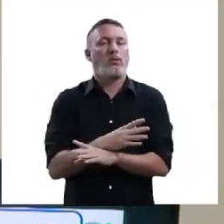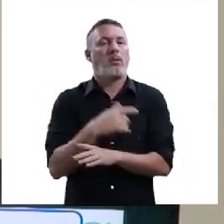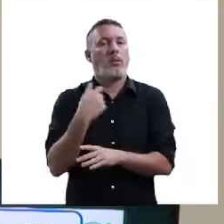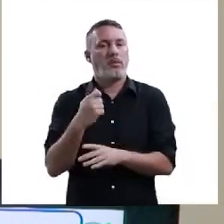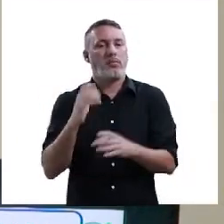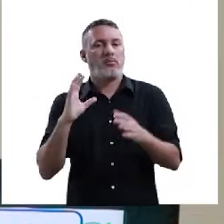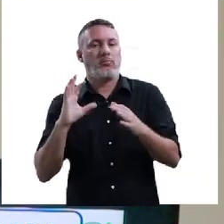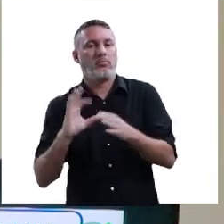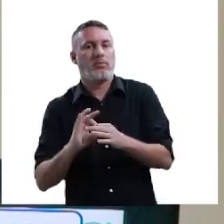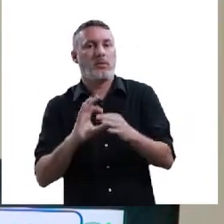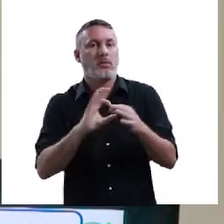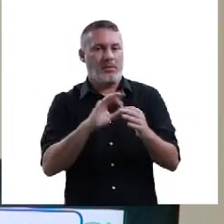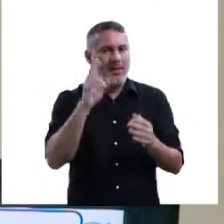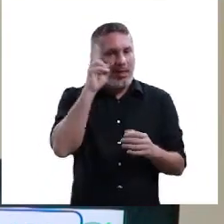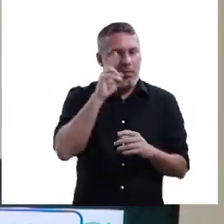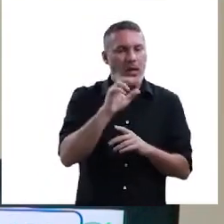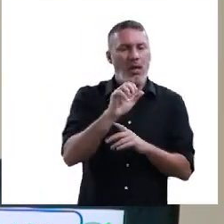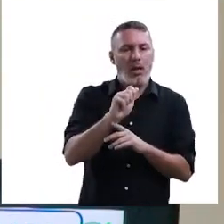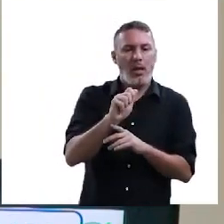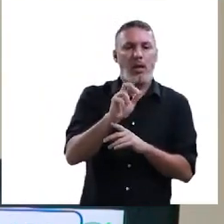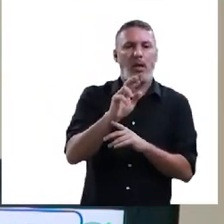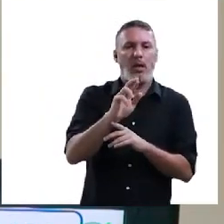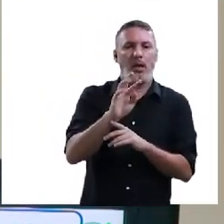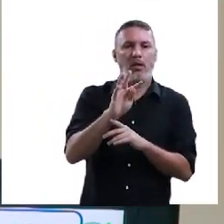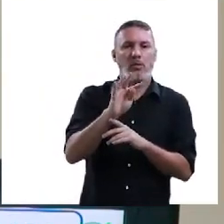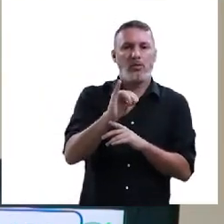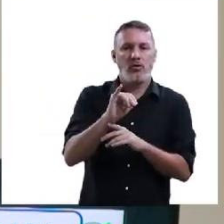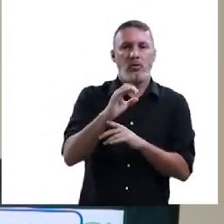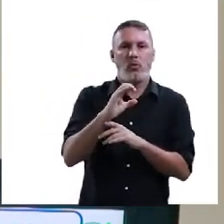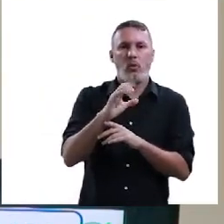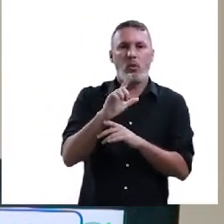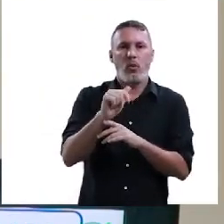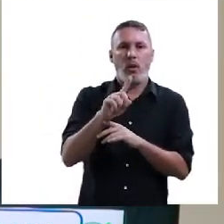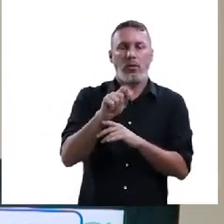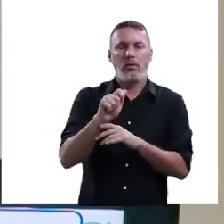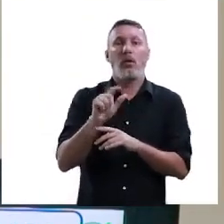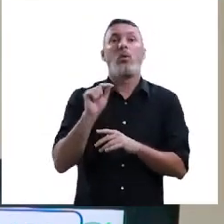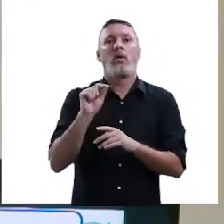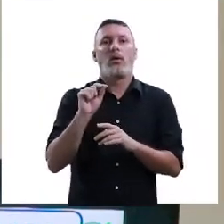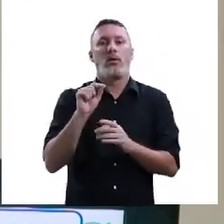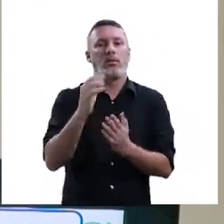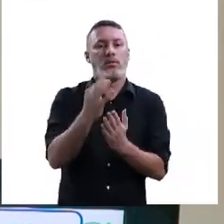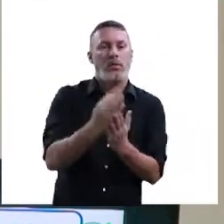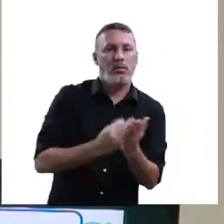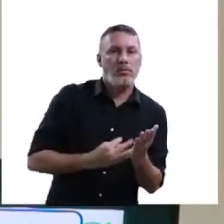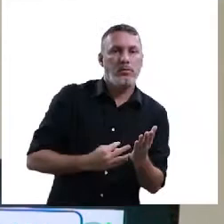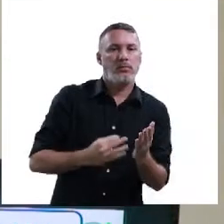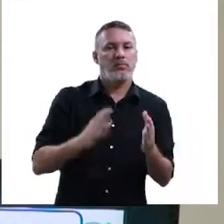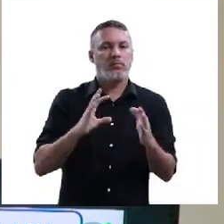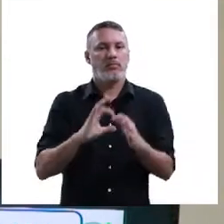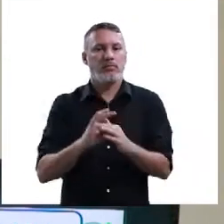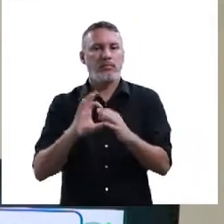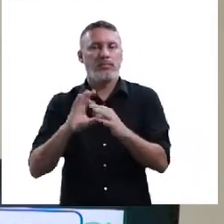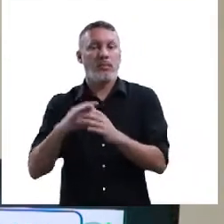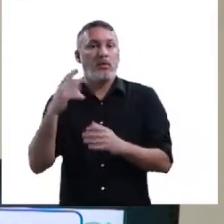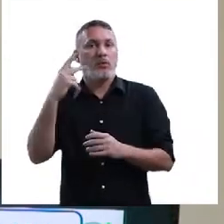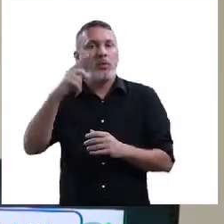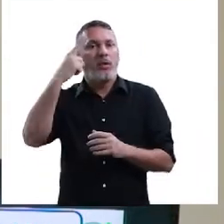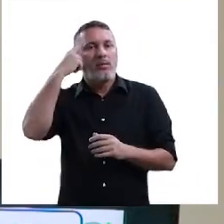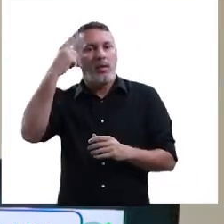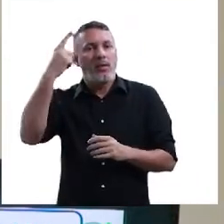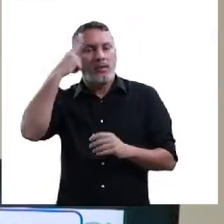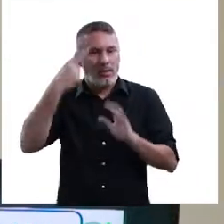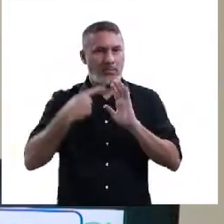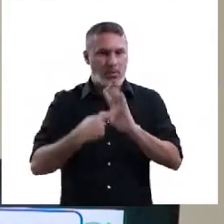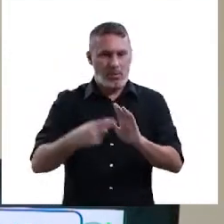a sua conclusão precisa ser articulada. Lembra? Articulada com o texto, articulado com as ideias